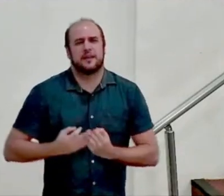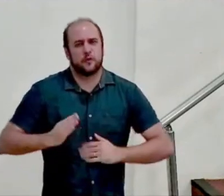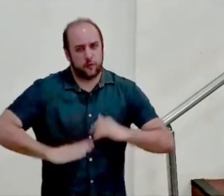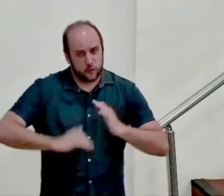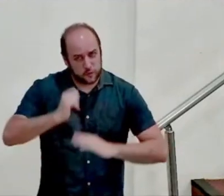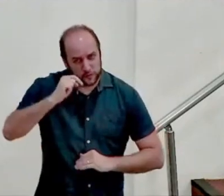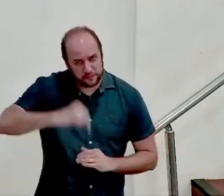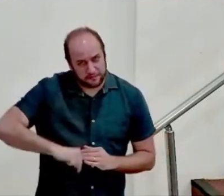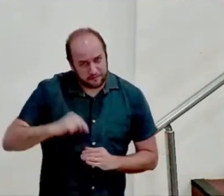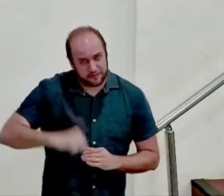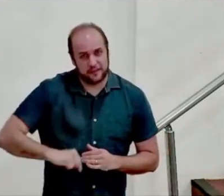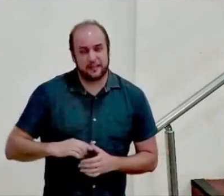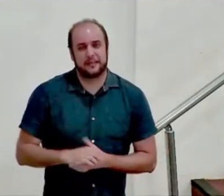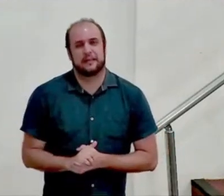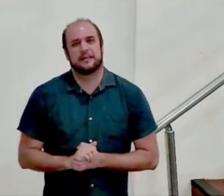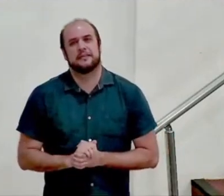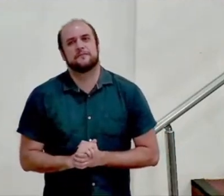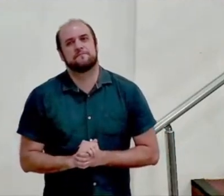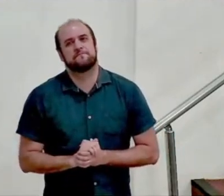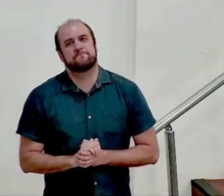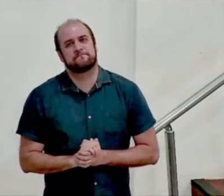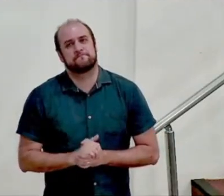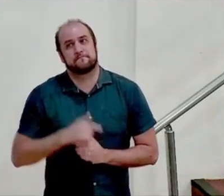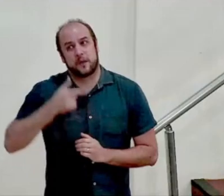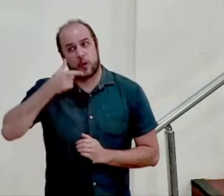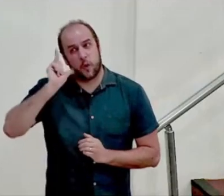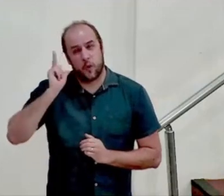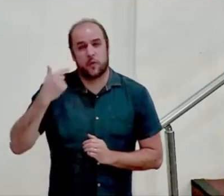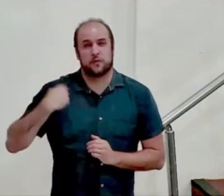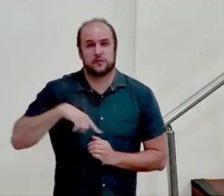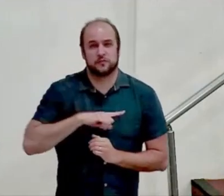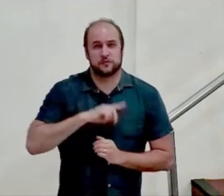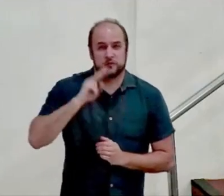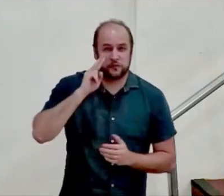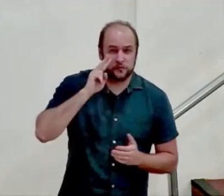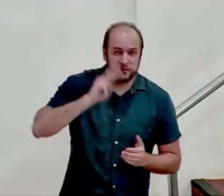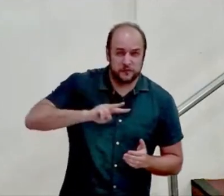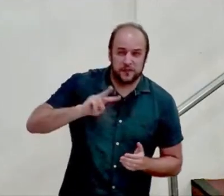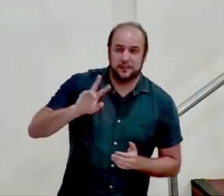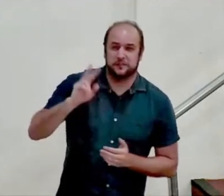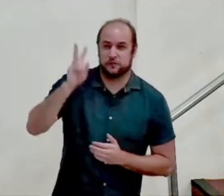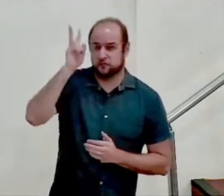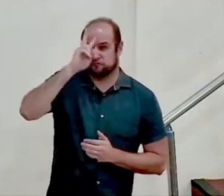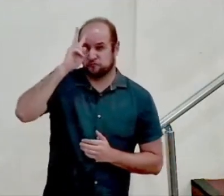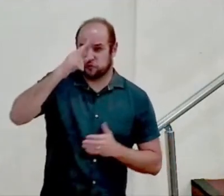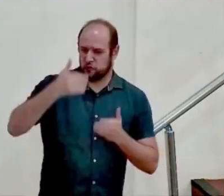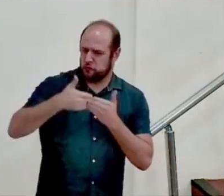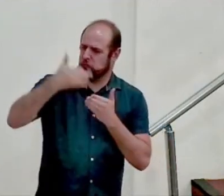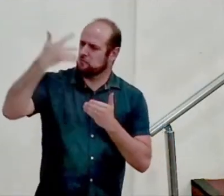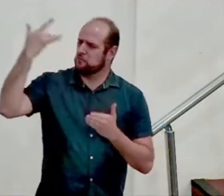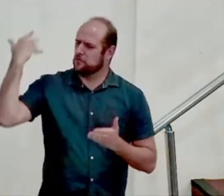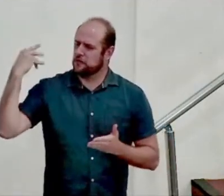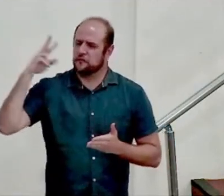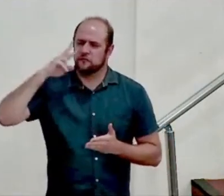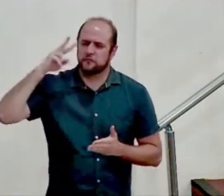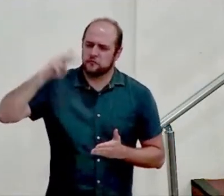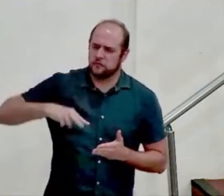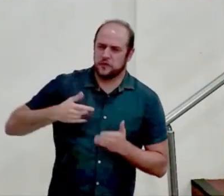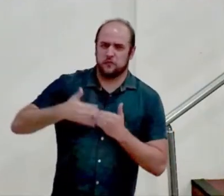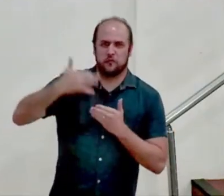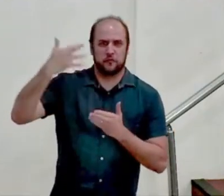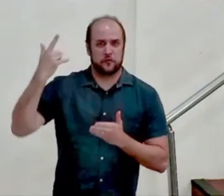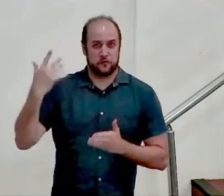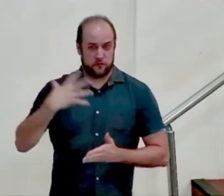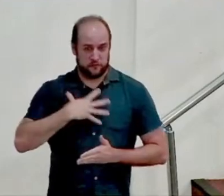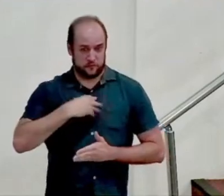e ontem nós estávamos olhando um pouco para a nossa história, vendo o nosso filho mais